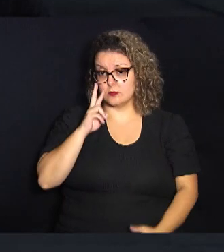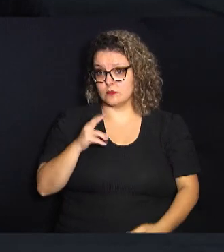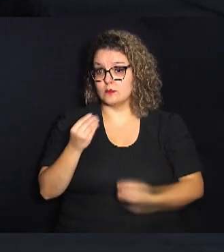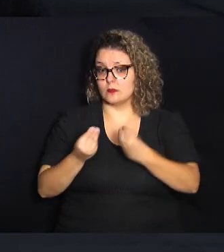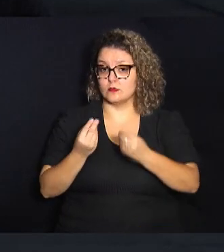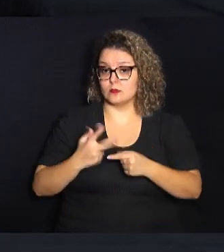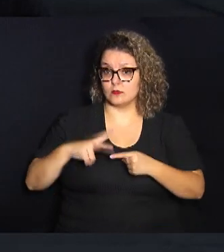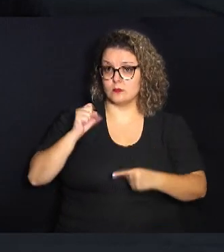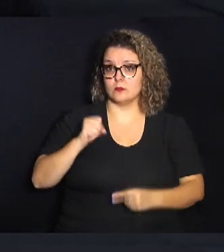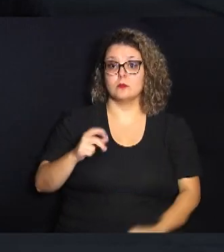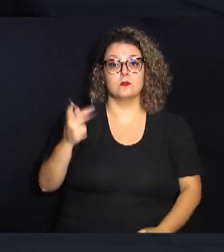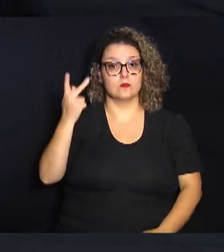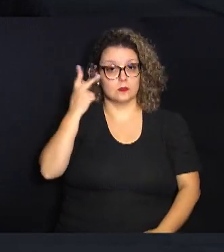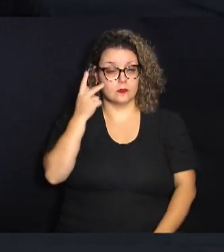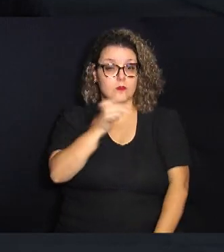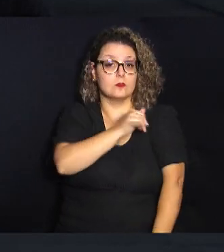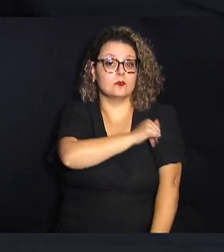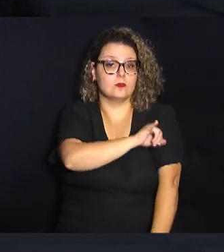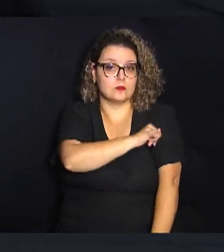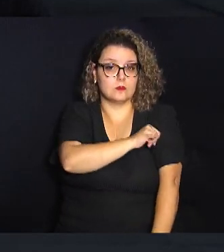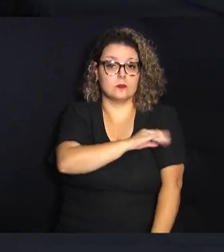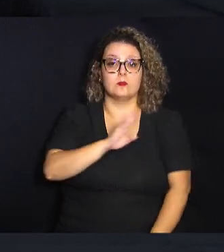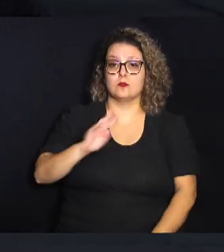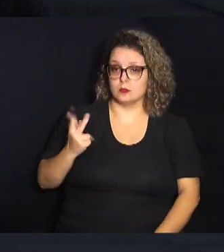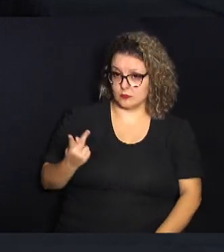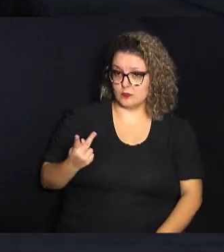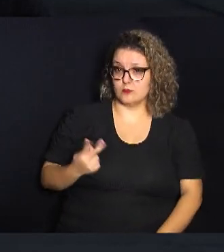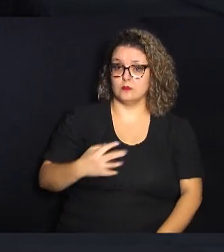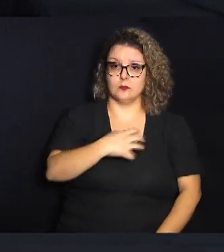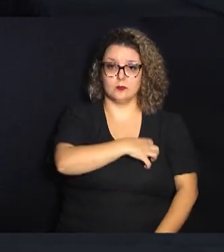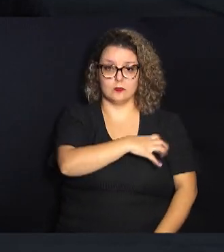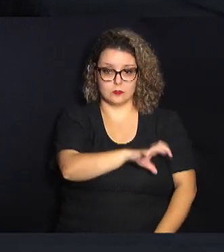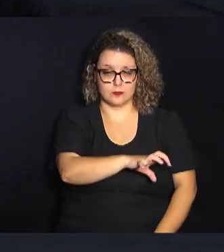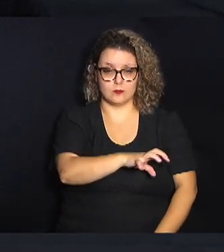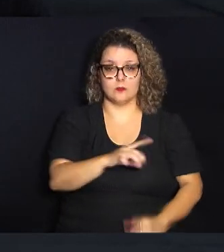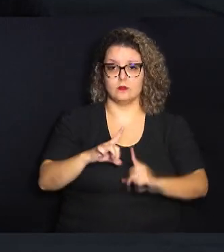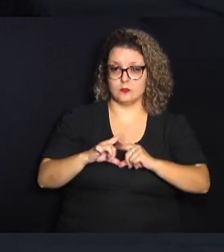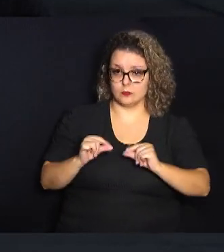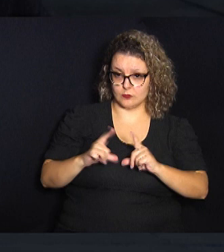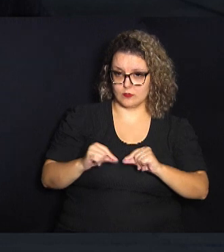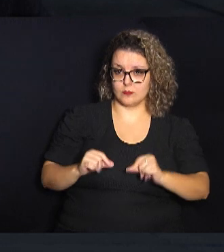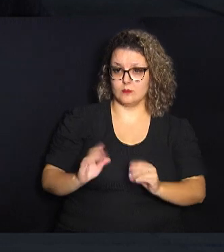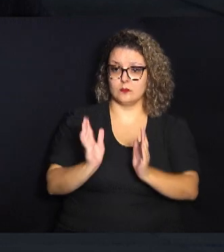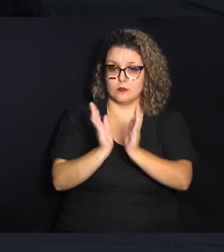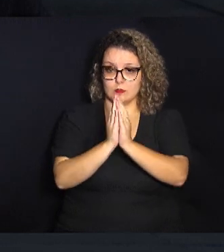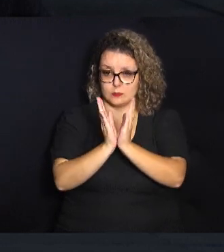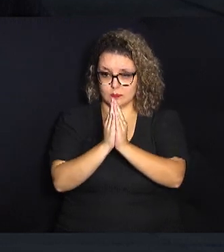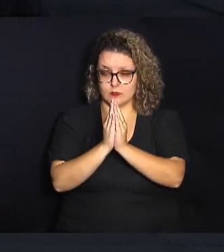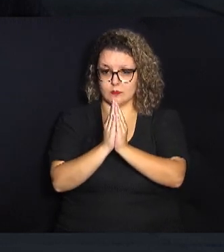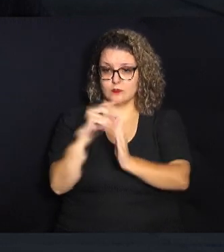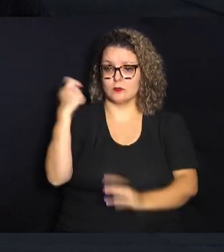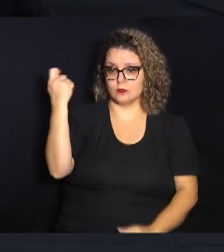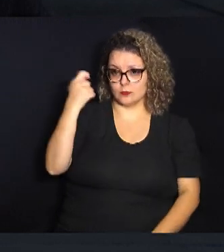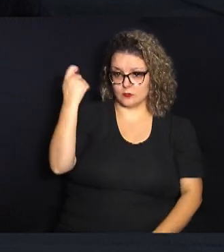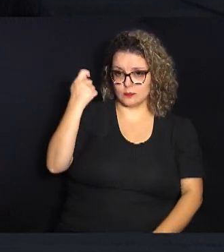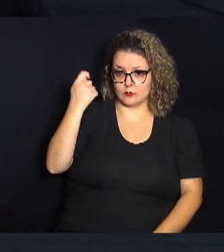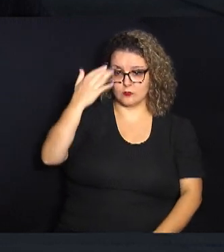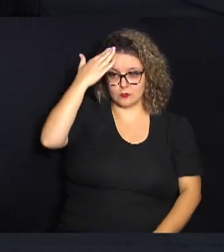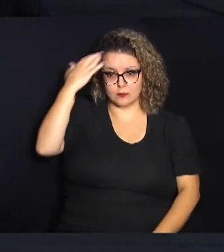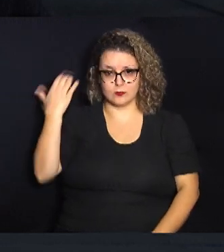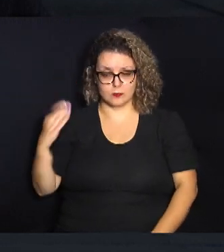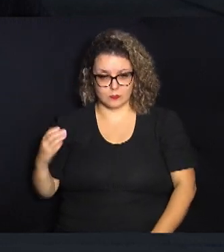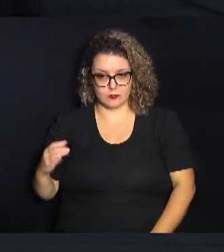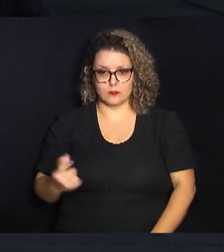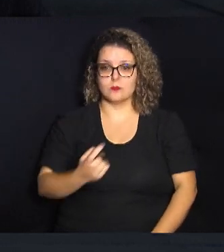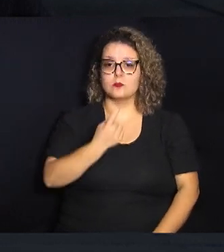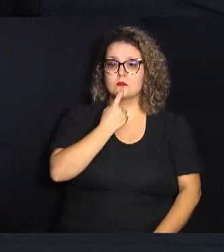São Paulo Rio de Janeiro Belo Horizonte Salvador Brasília Fortaleza Porto Alegre Curitiba